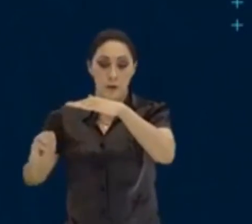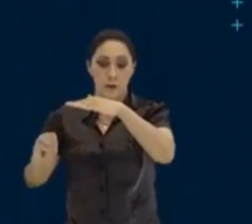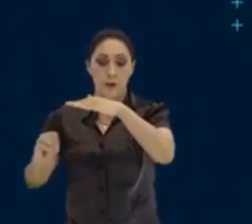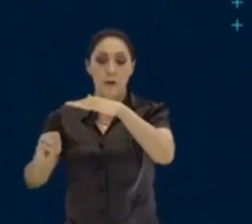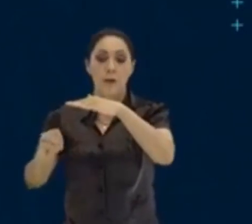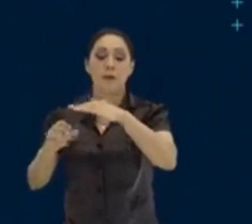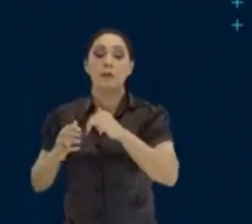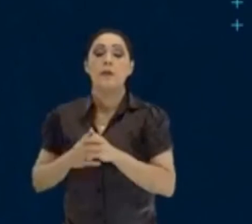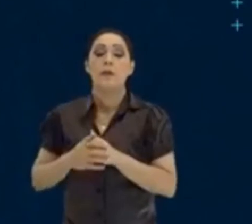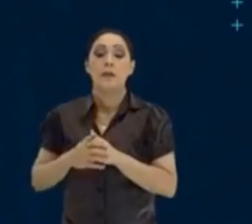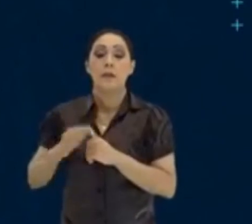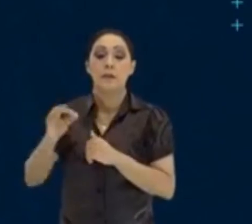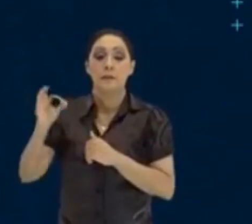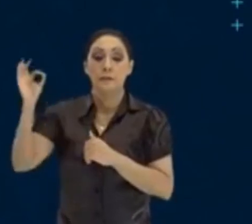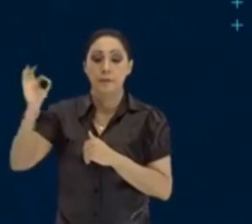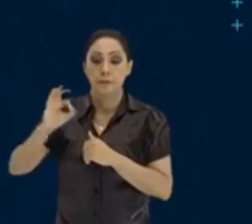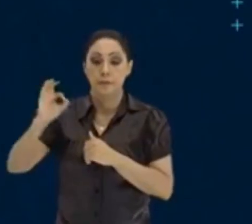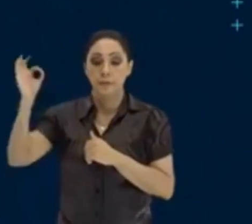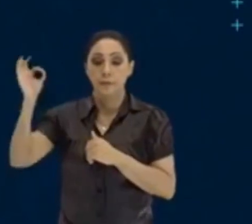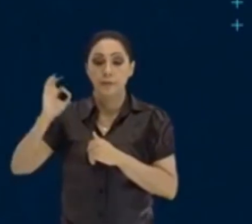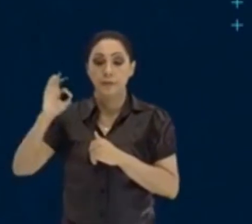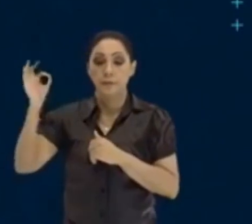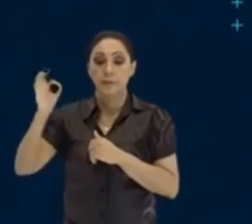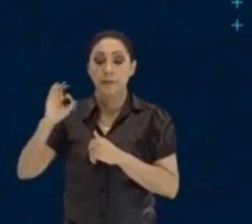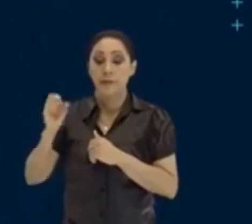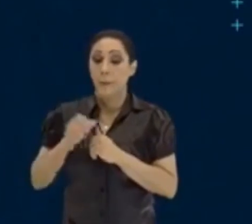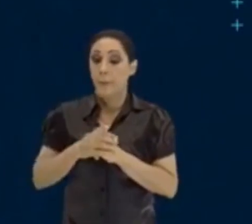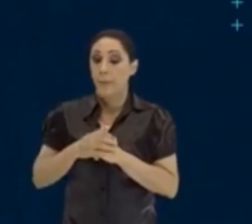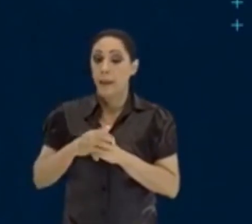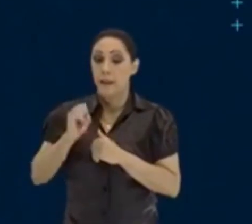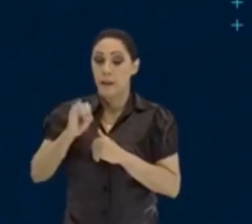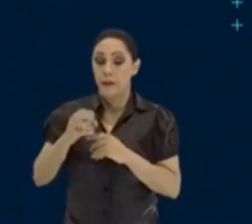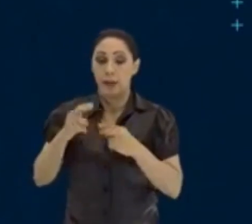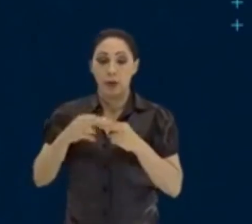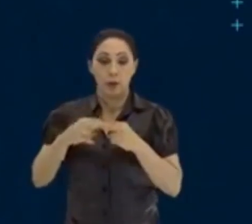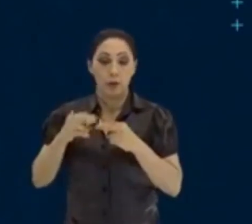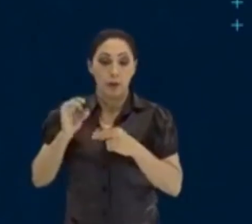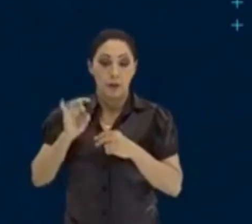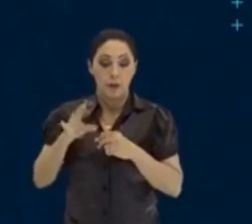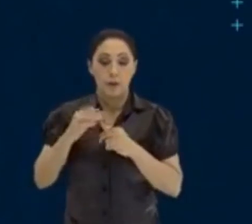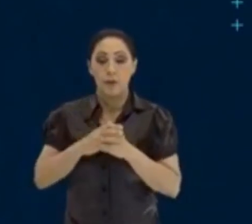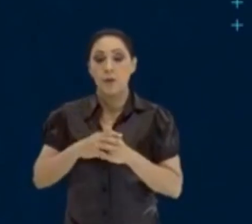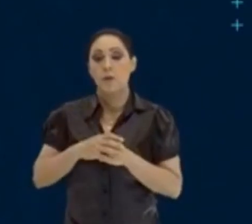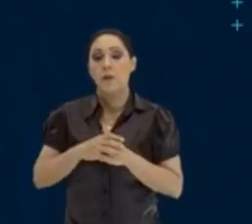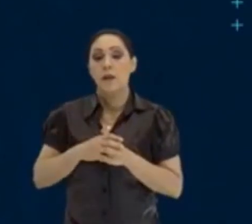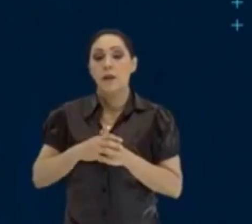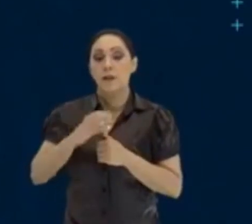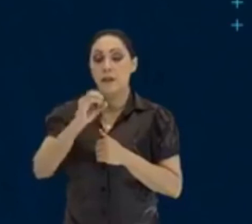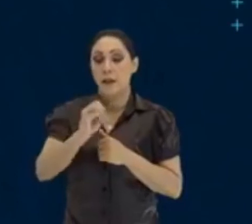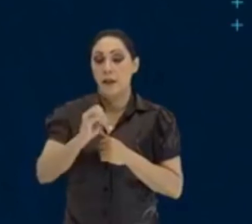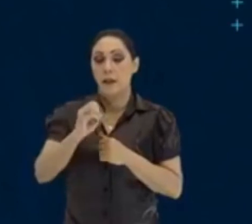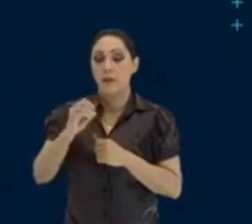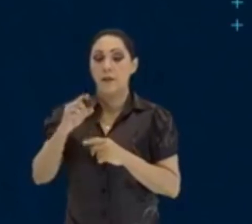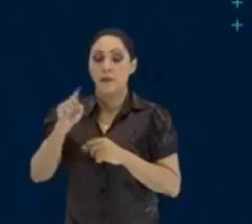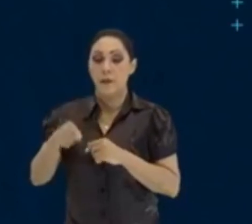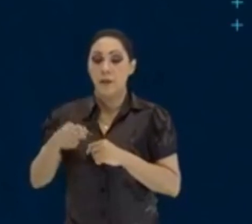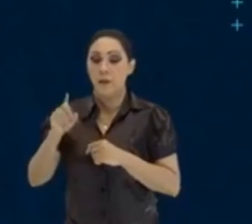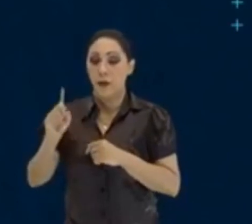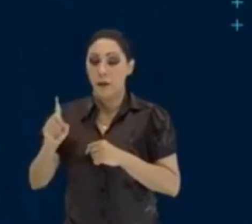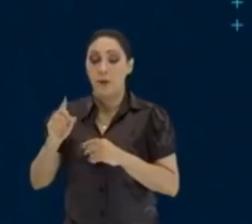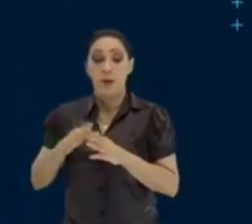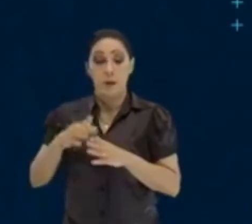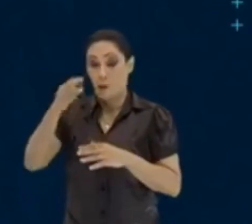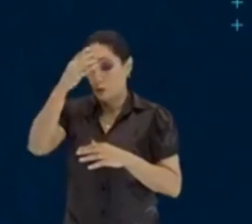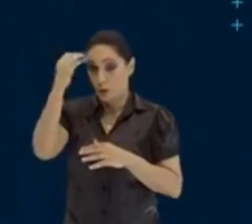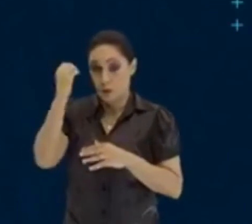taxa percentual. Está bom? Se você quisesse usar só a unitária, seria 0,1, 10%. Gente, não